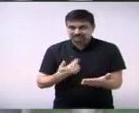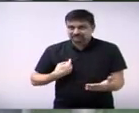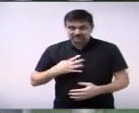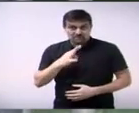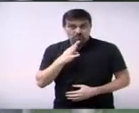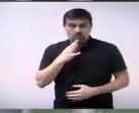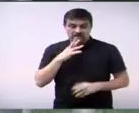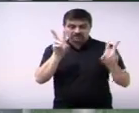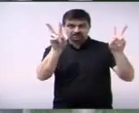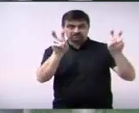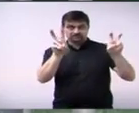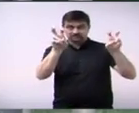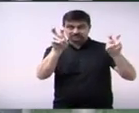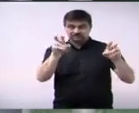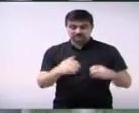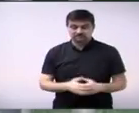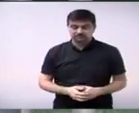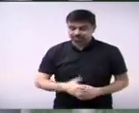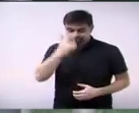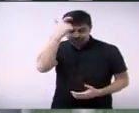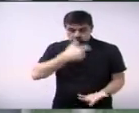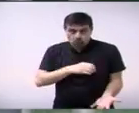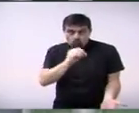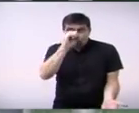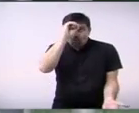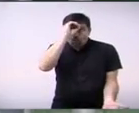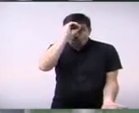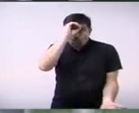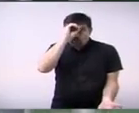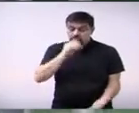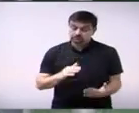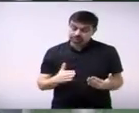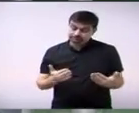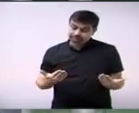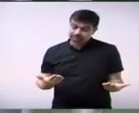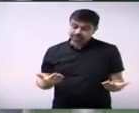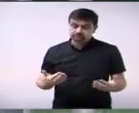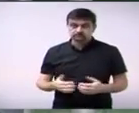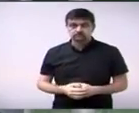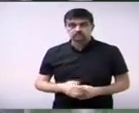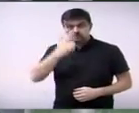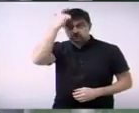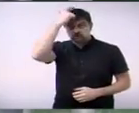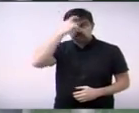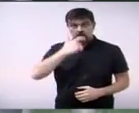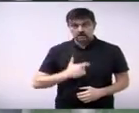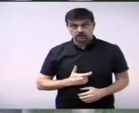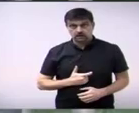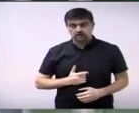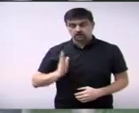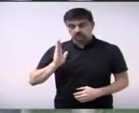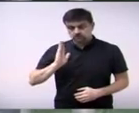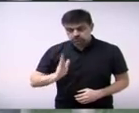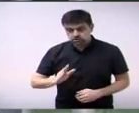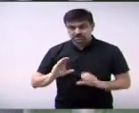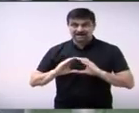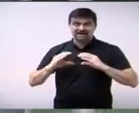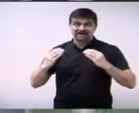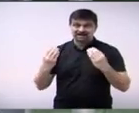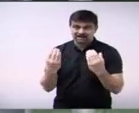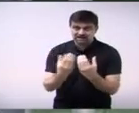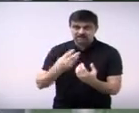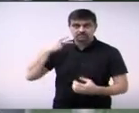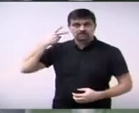e neurocirurgia. Mas, estou aqui há um tempo dentro da Câmara